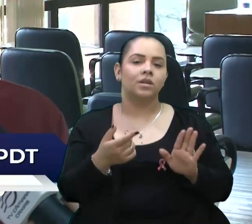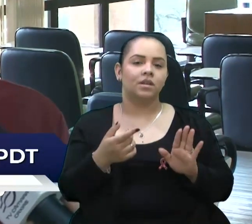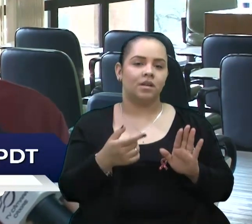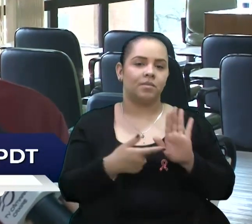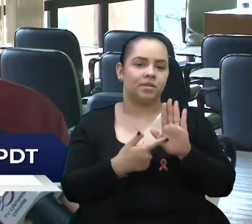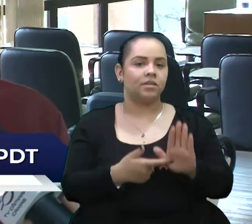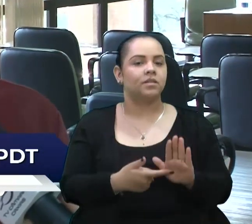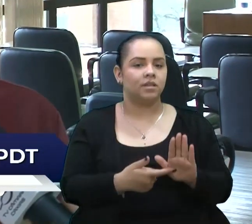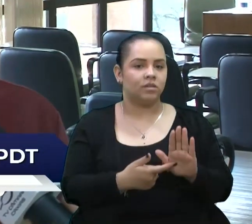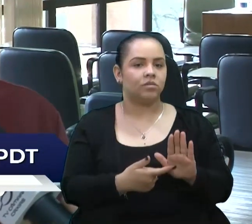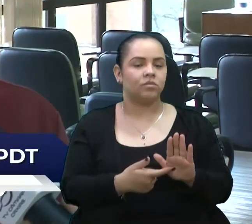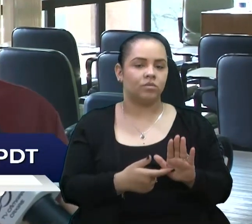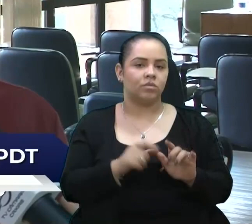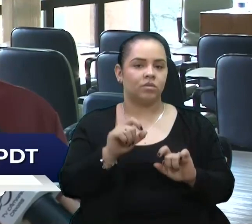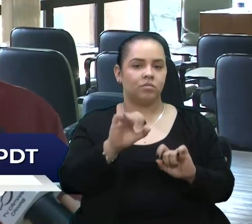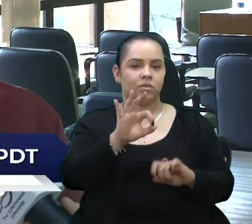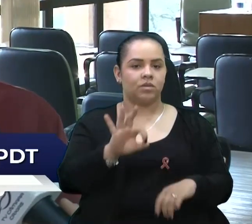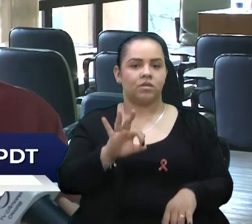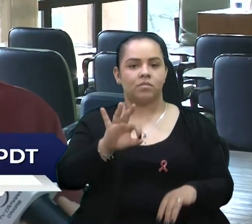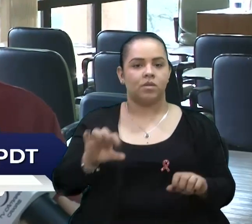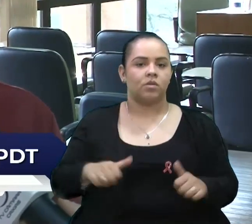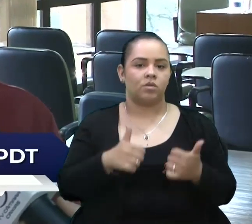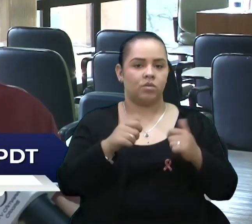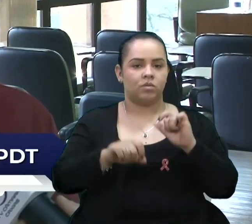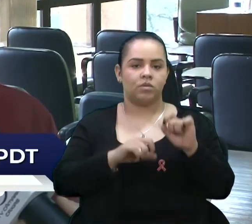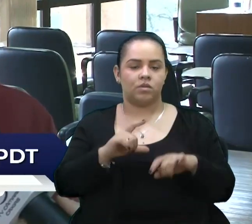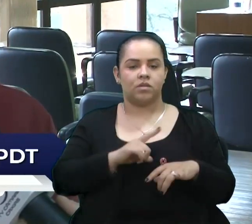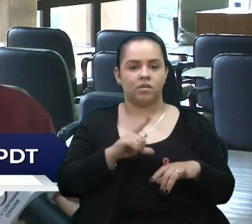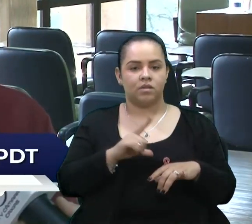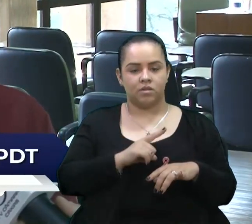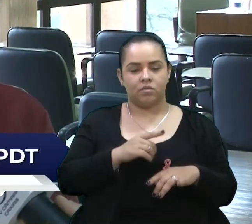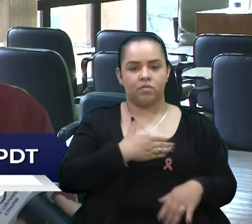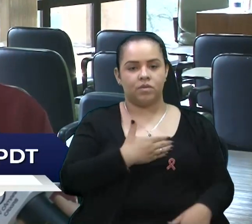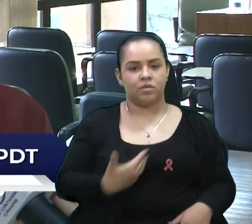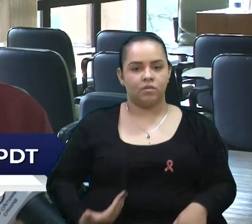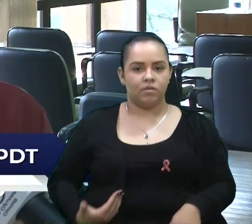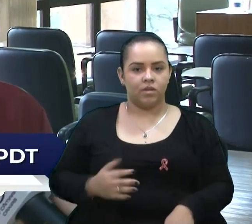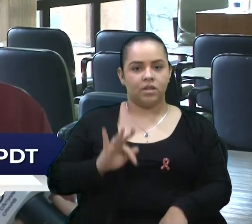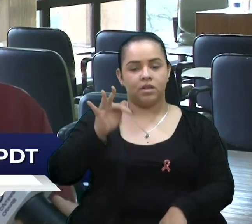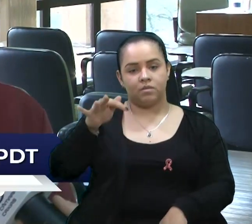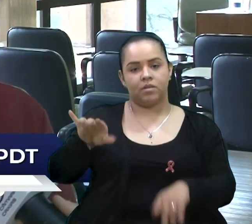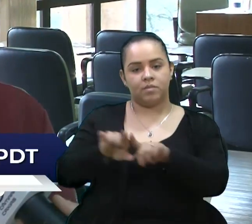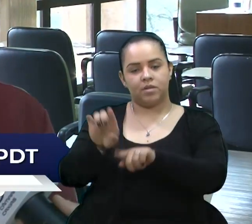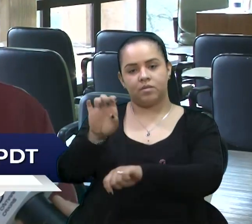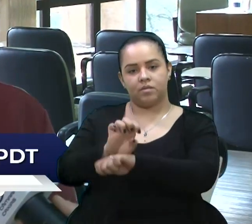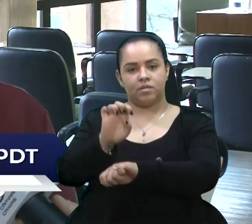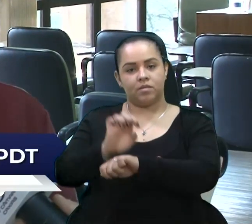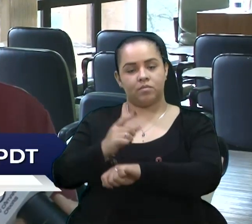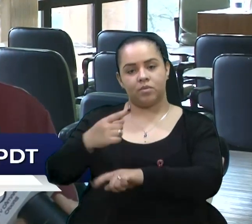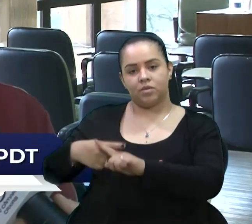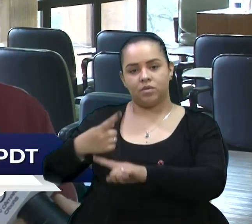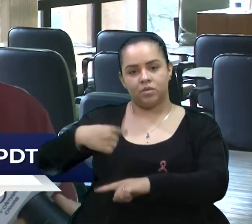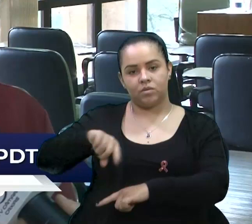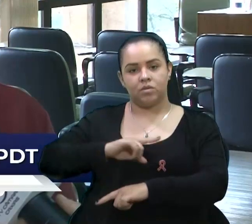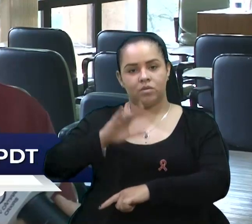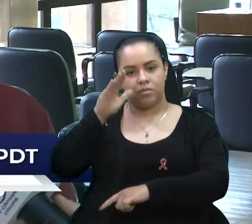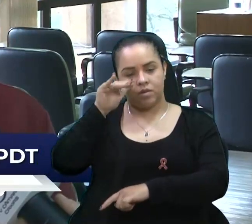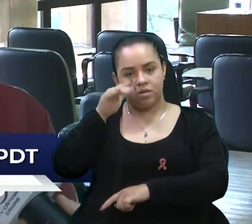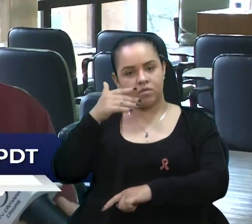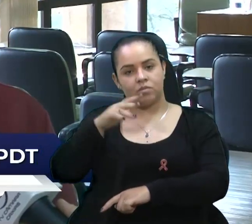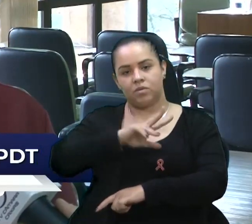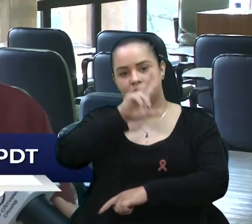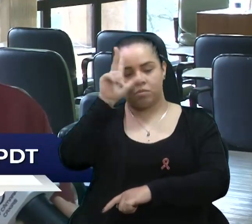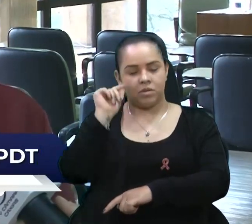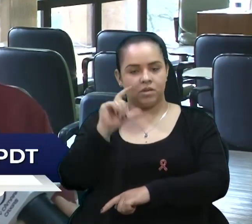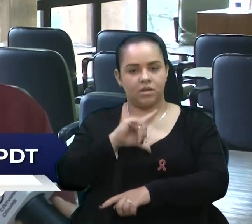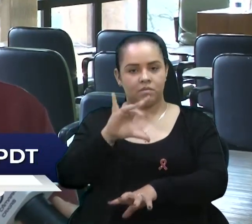apresentados índices melhores né? de recursos tanto do governo federal e do estado porque a gente observa que o município tem absorvido